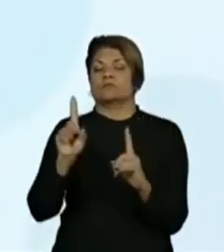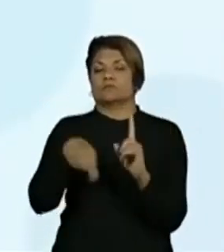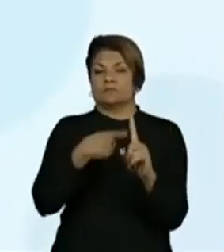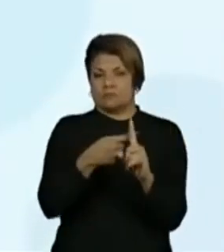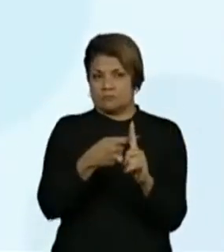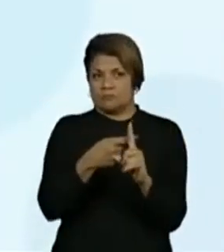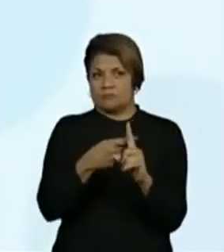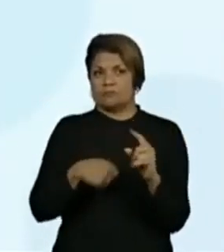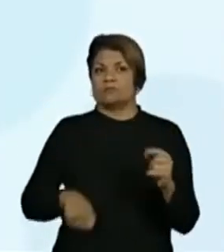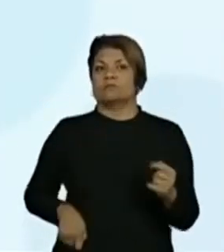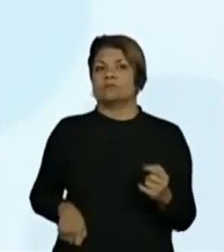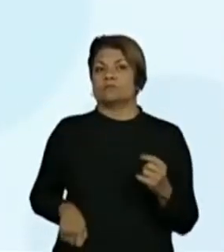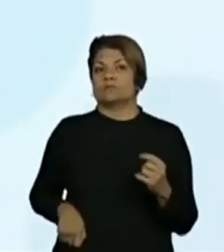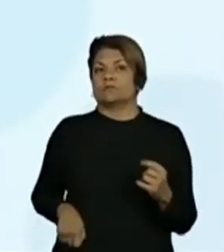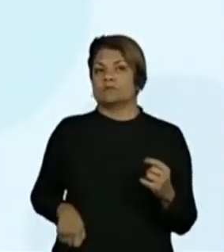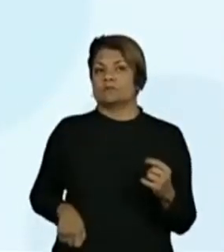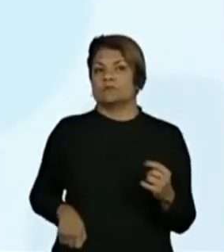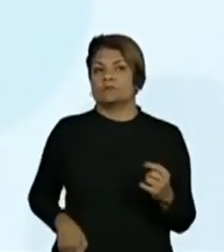mais